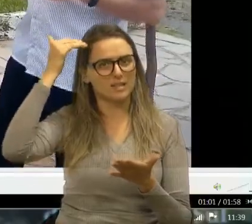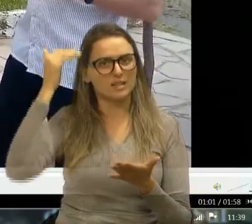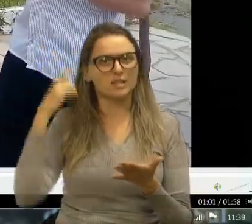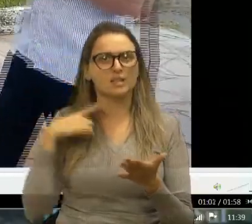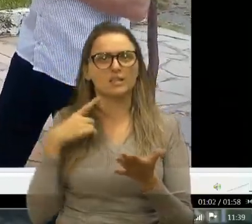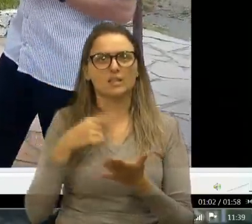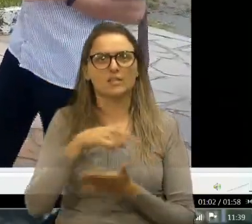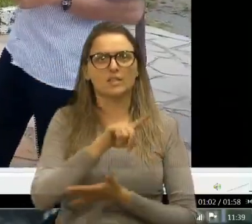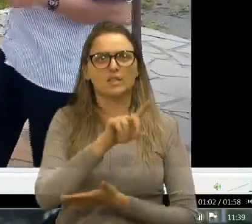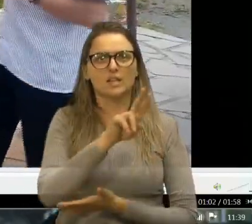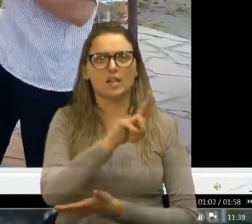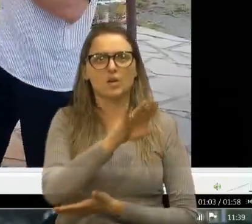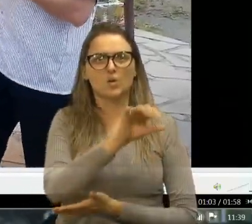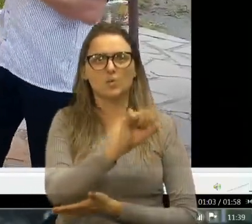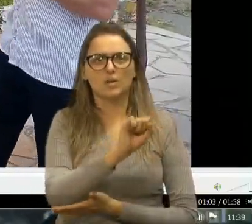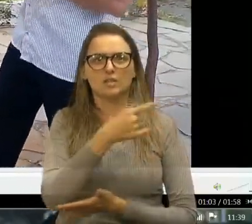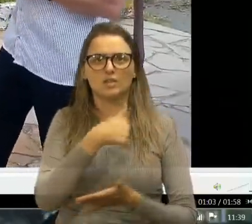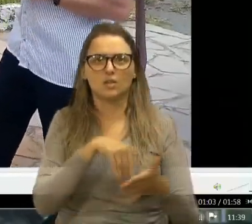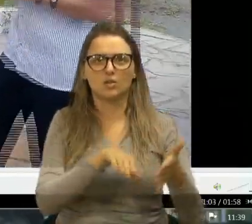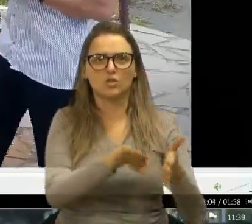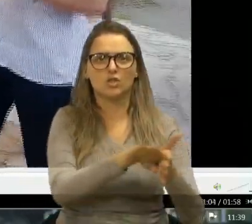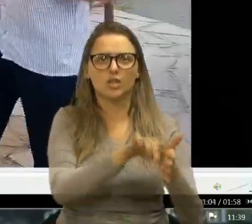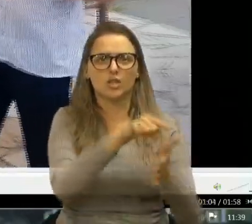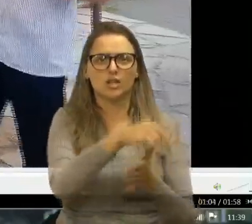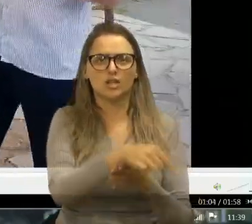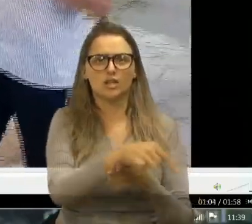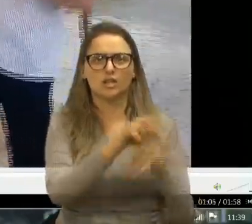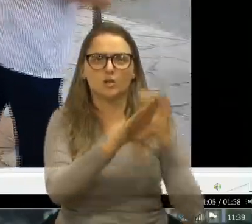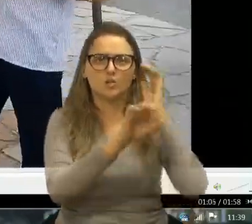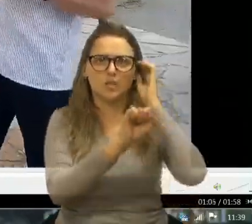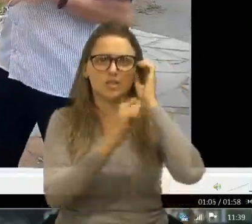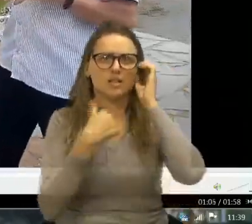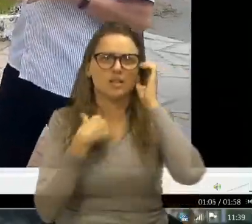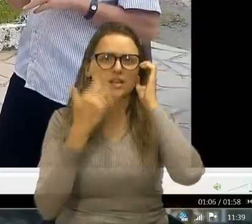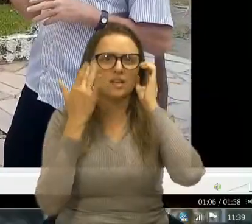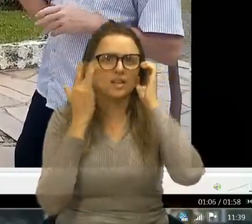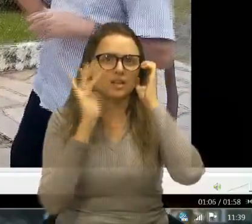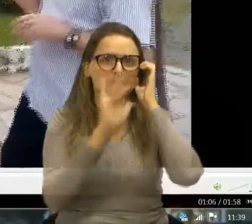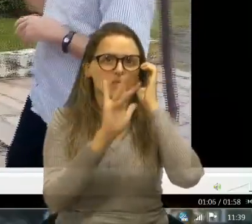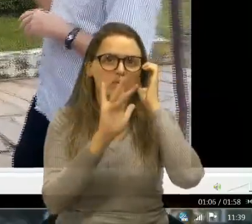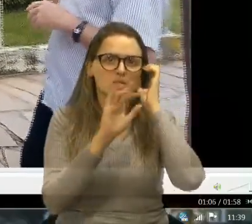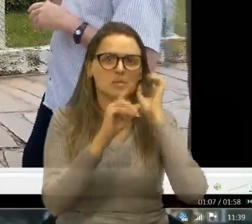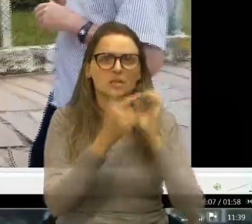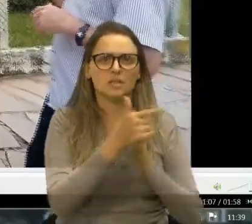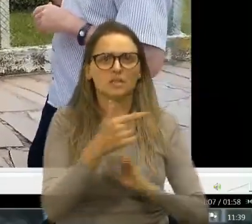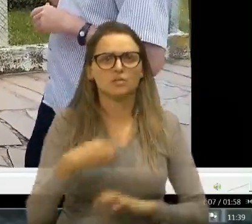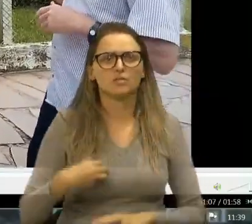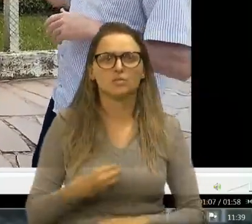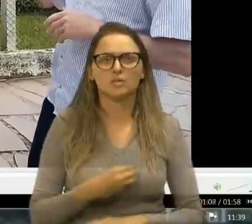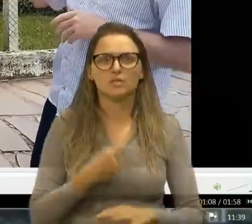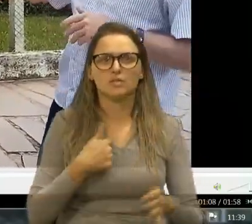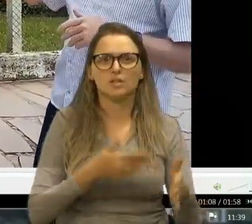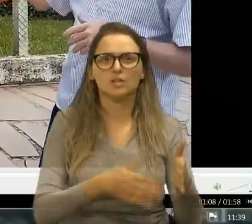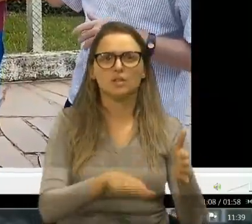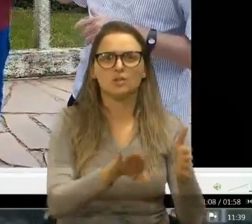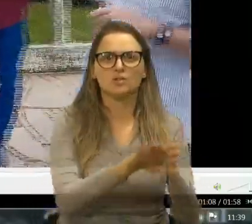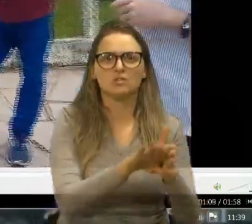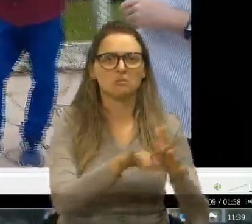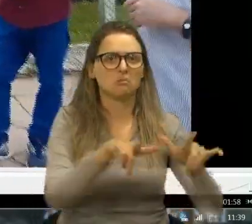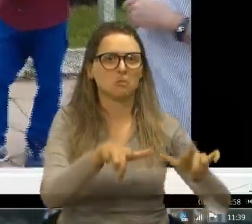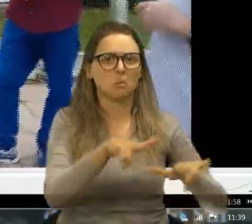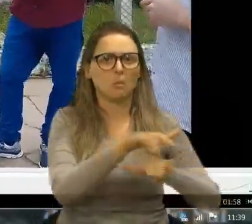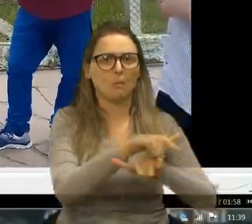postinho. Chego aqui no postinho, e bora, vou lá ver, Onde bem sabia, na verdade, se tinha, não tinha médicos. Chego aqui, numa sala deserta,